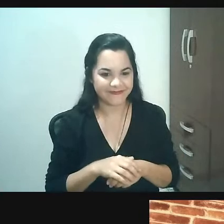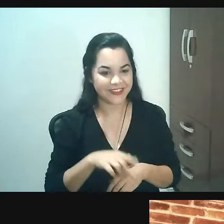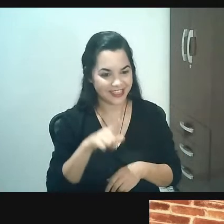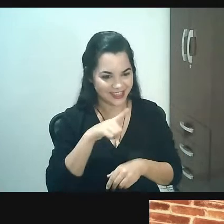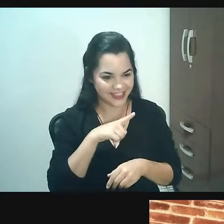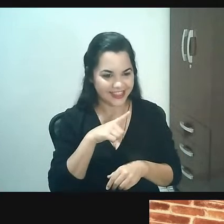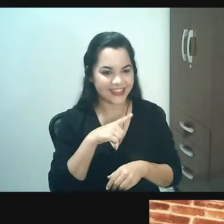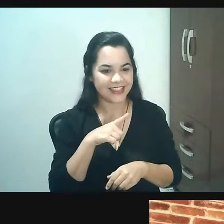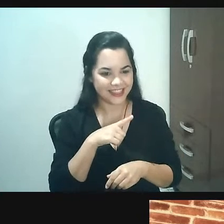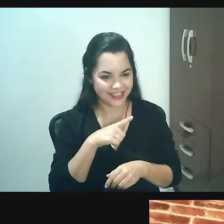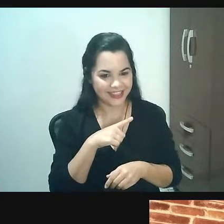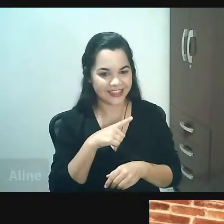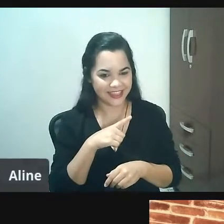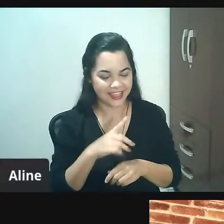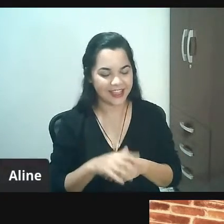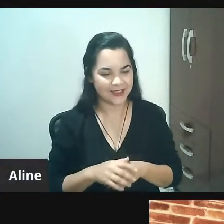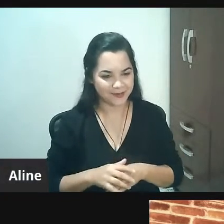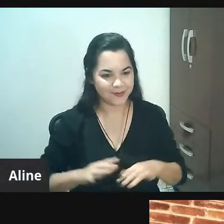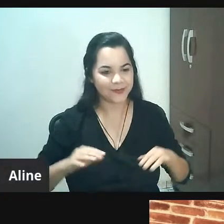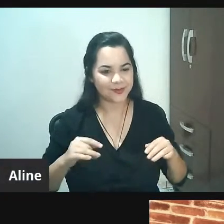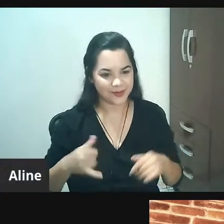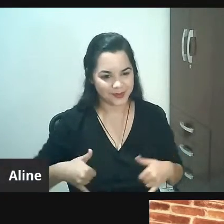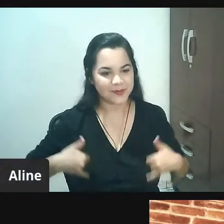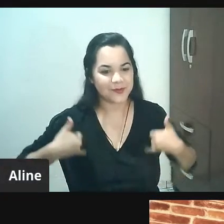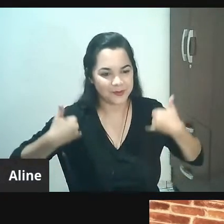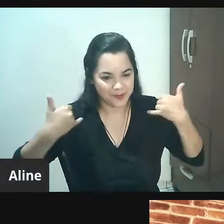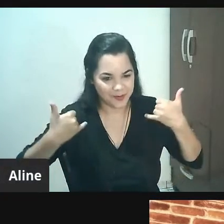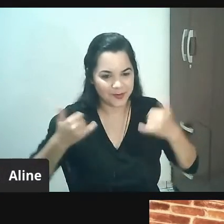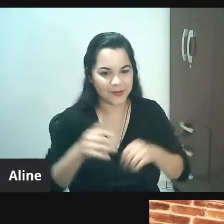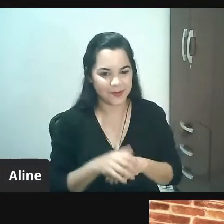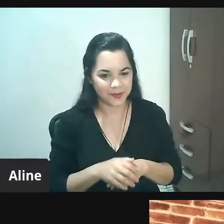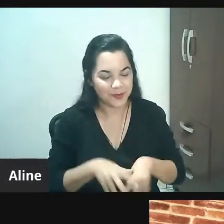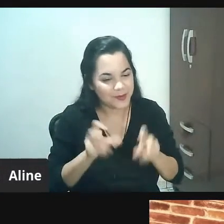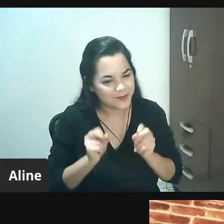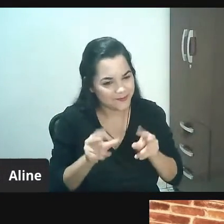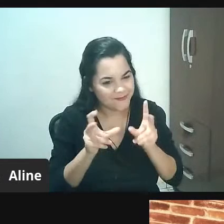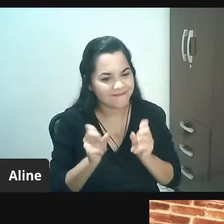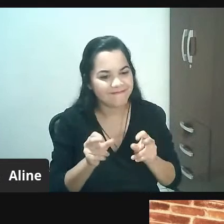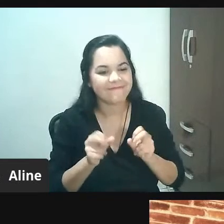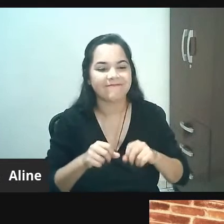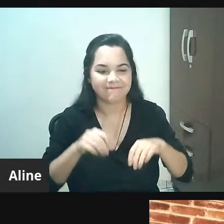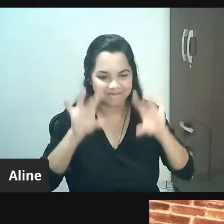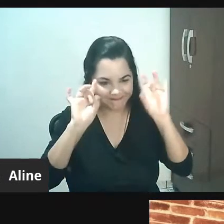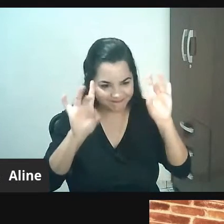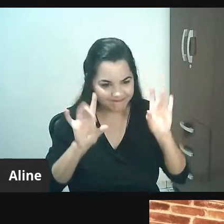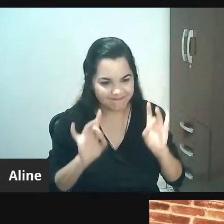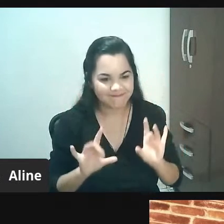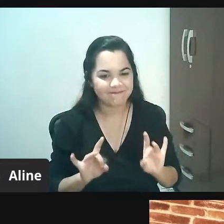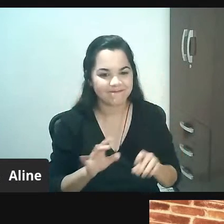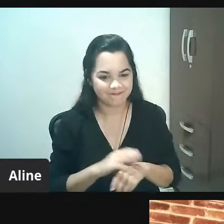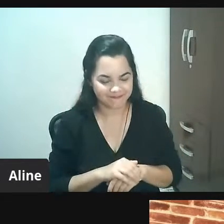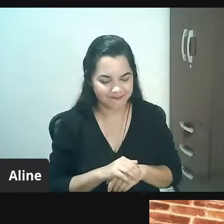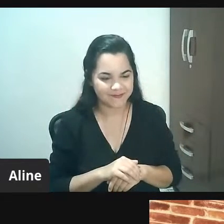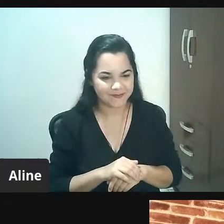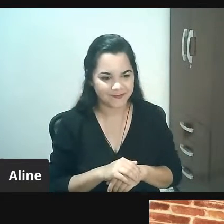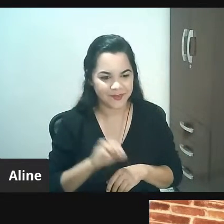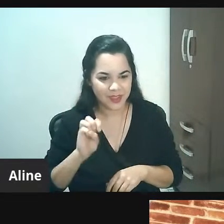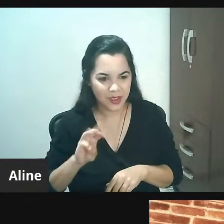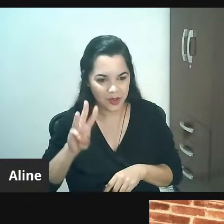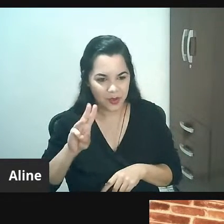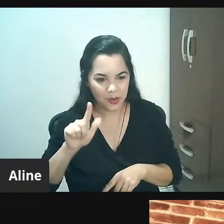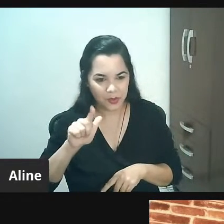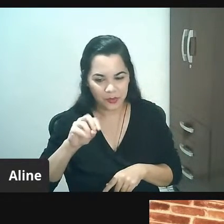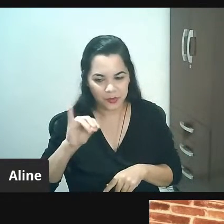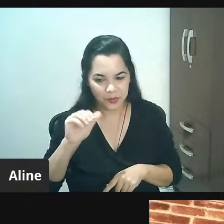vocês, como grande convidado, um vendedor especialista, William Caldas. William